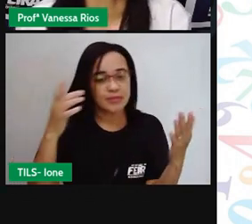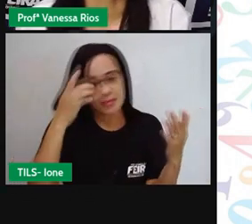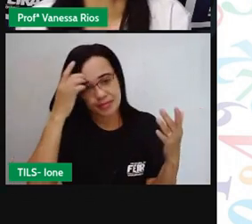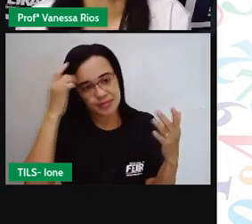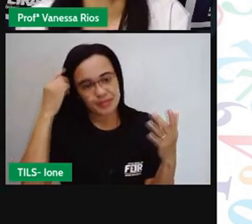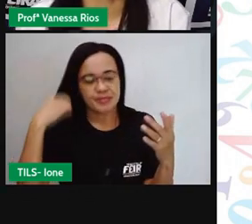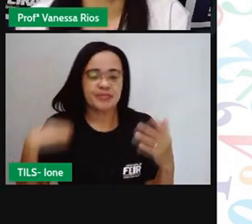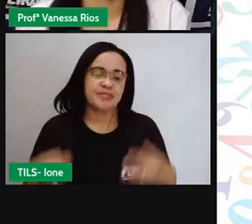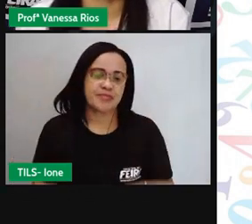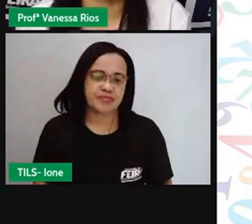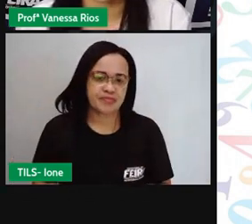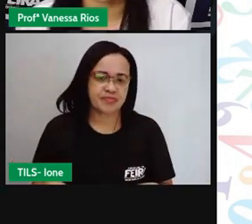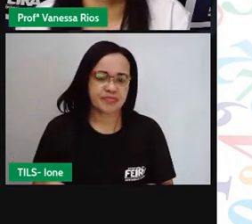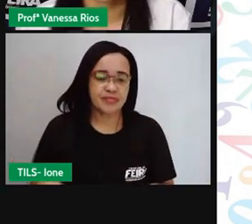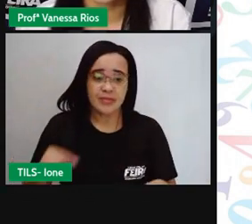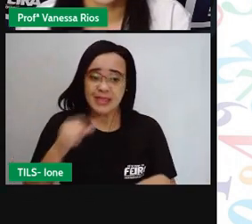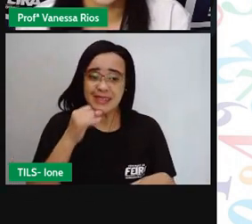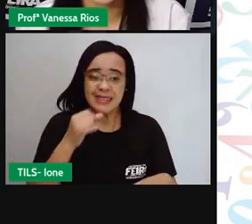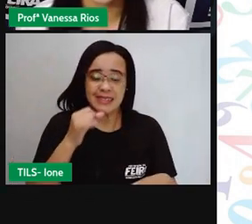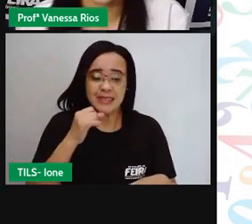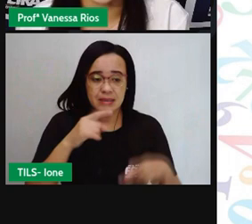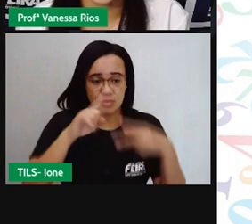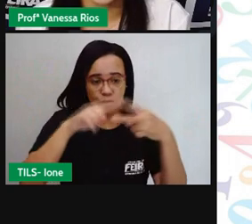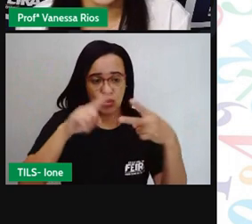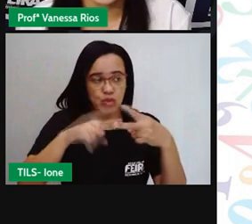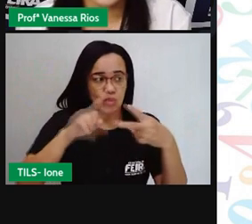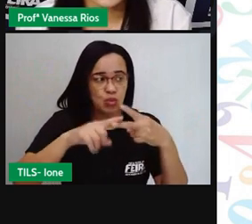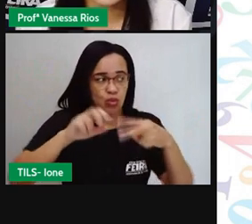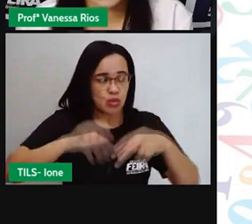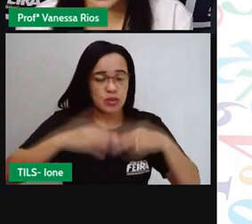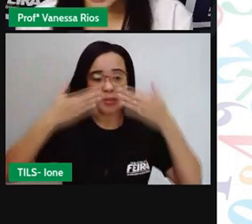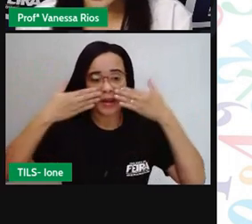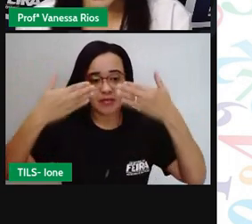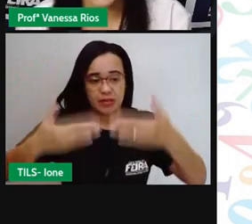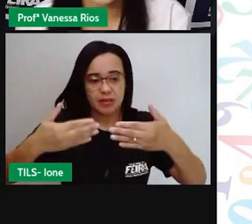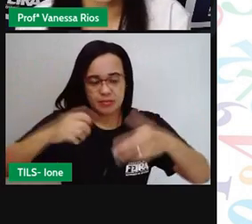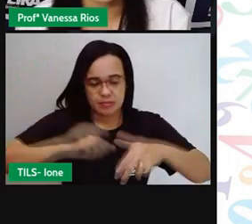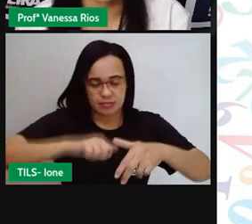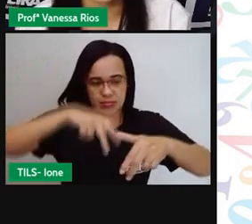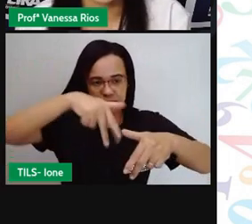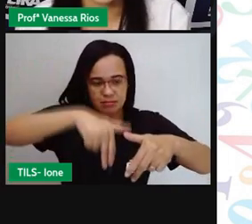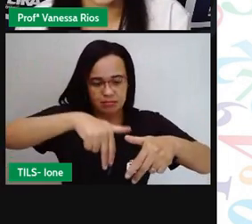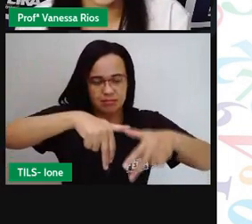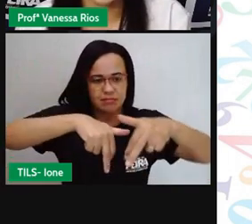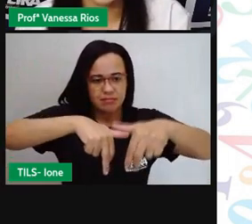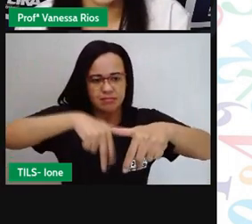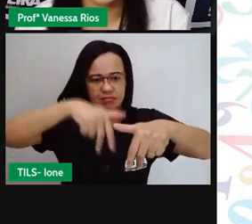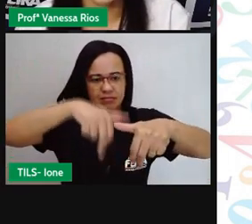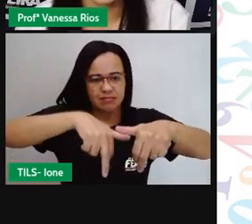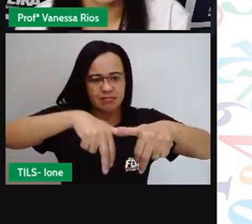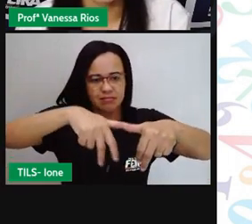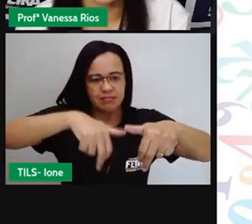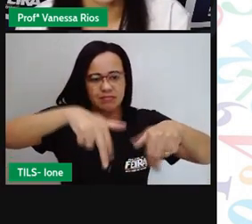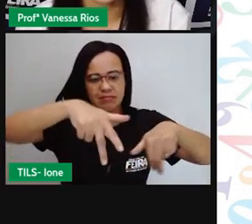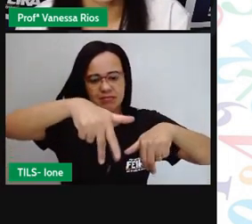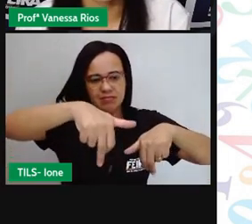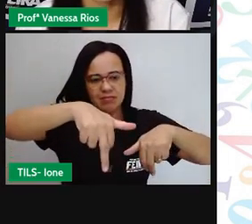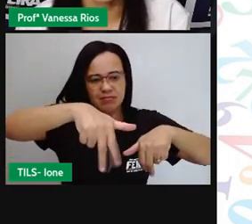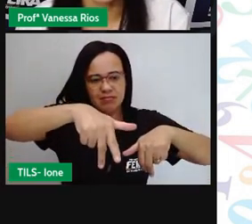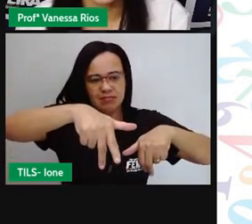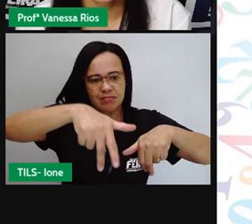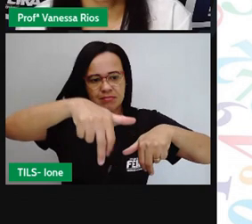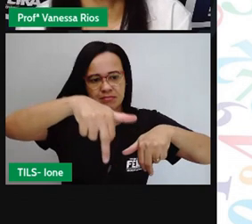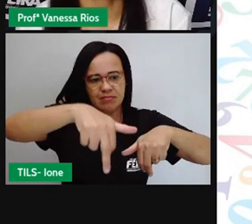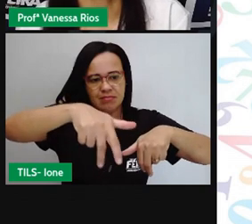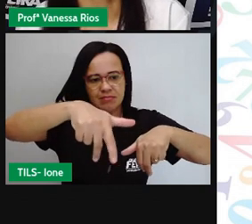passos para frente. Olha só. Se ele andar dois passos para frente ele vai andar aqui